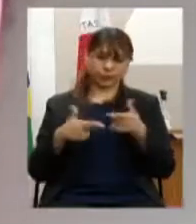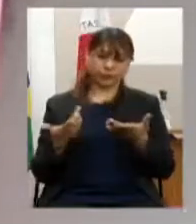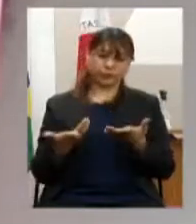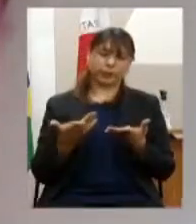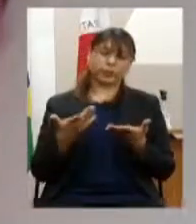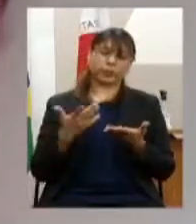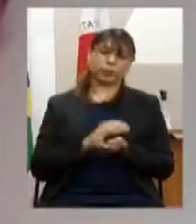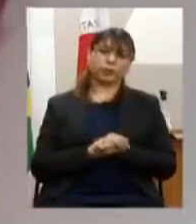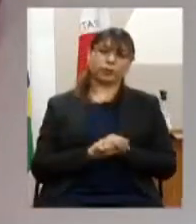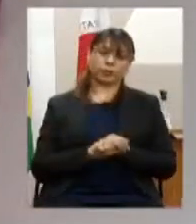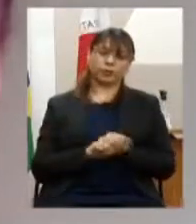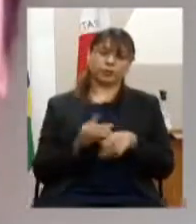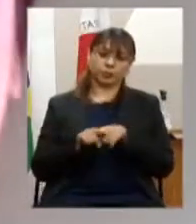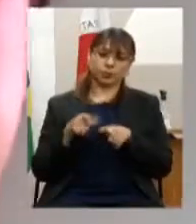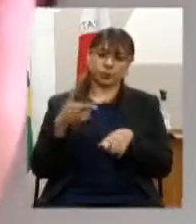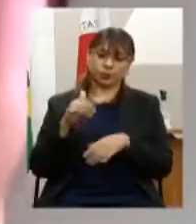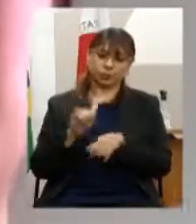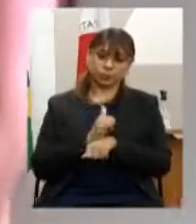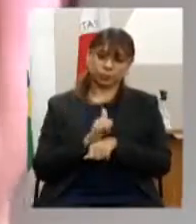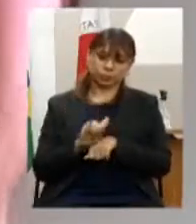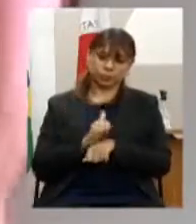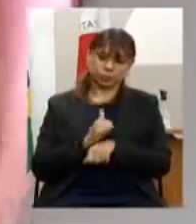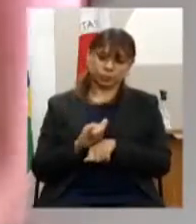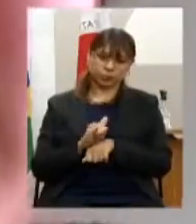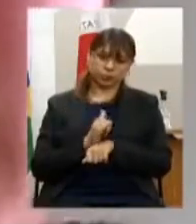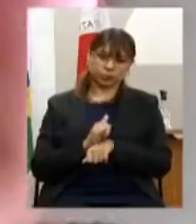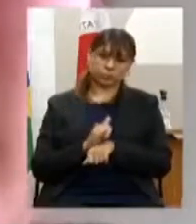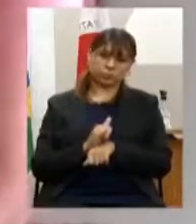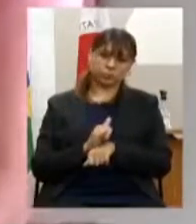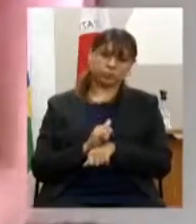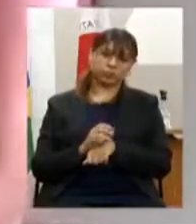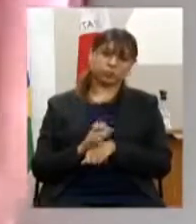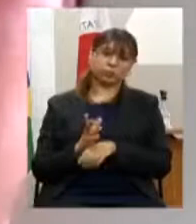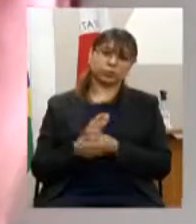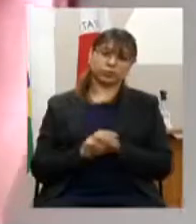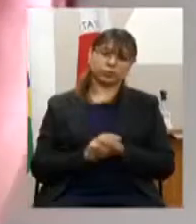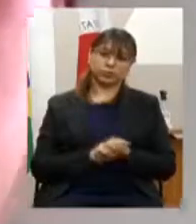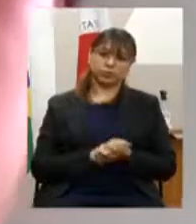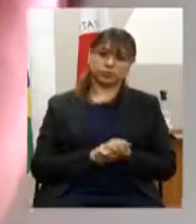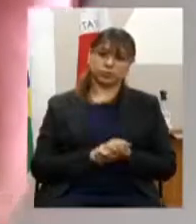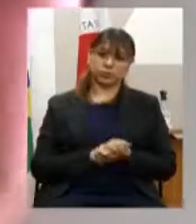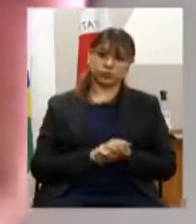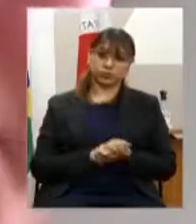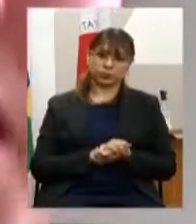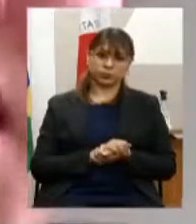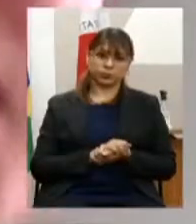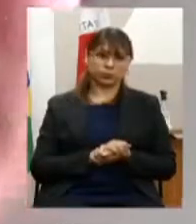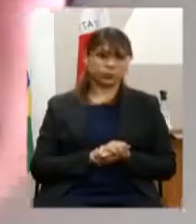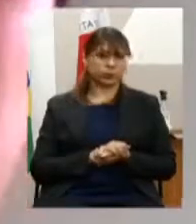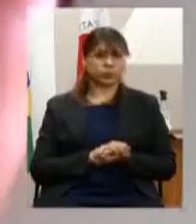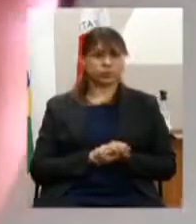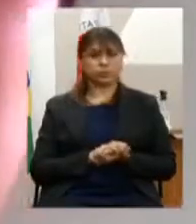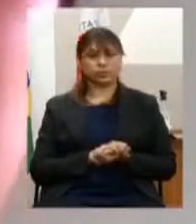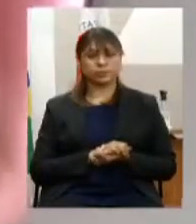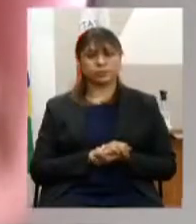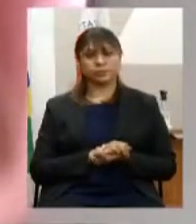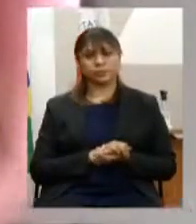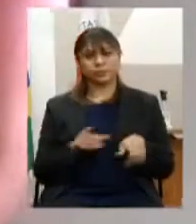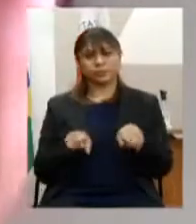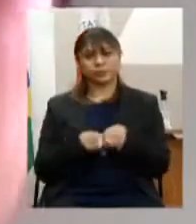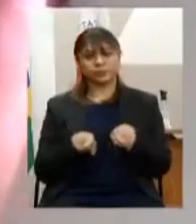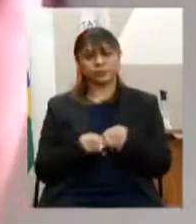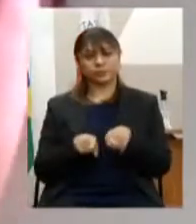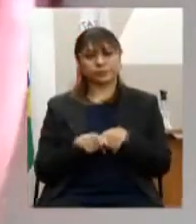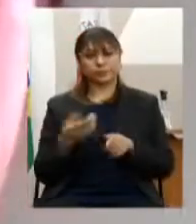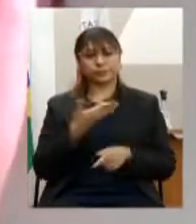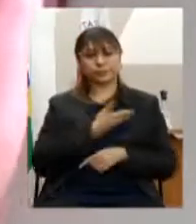e outras estratégias de inclusão social para usuários da rede de atenção do ciclo social nos municípios e recomendar ao governo do